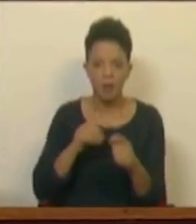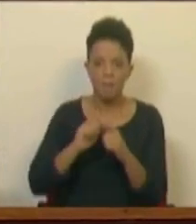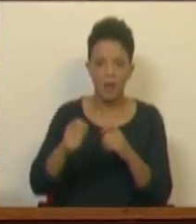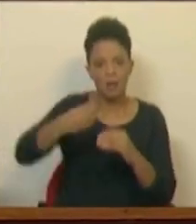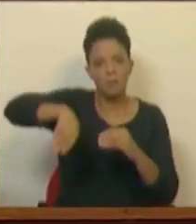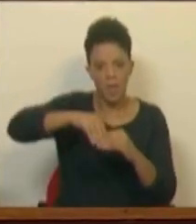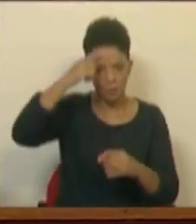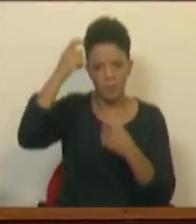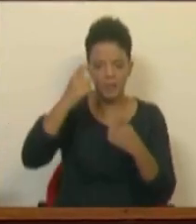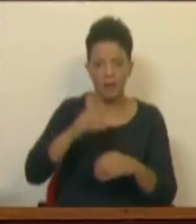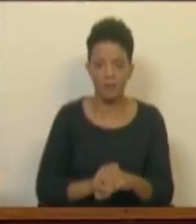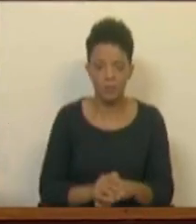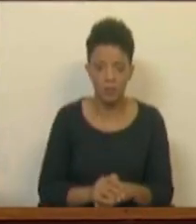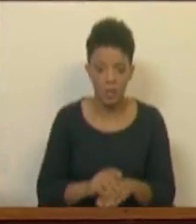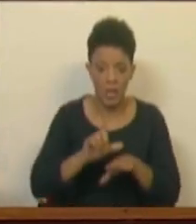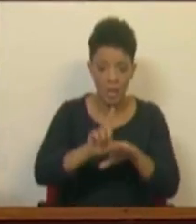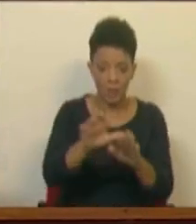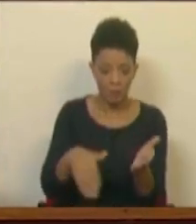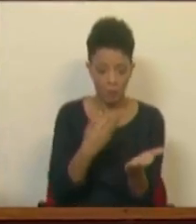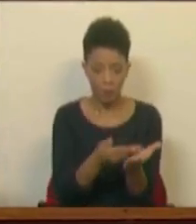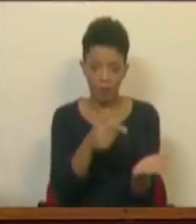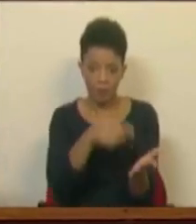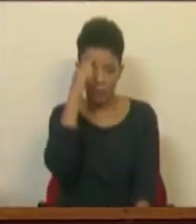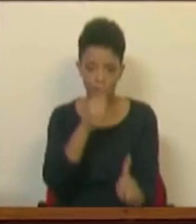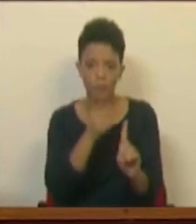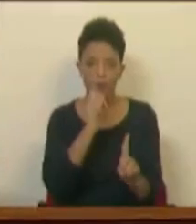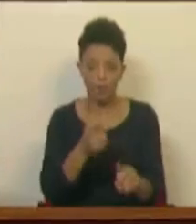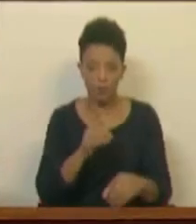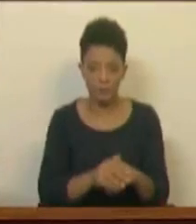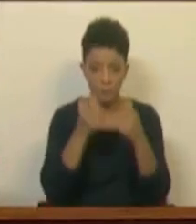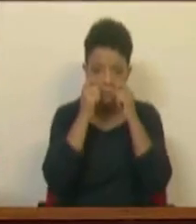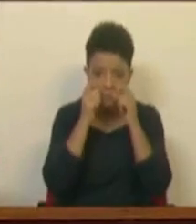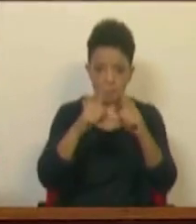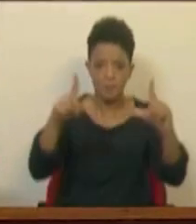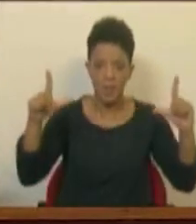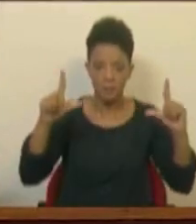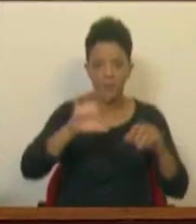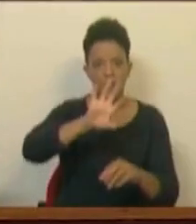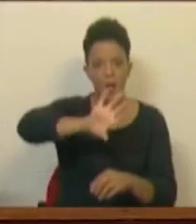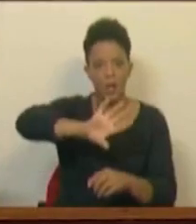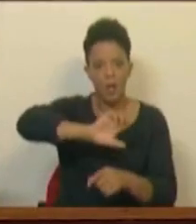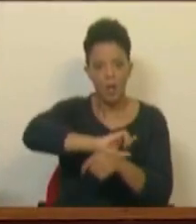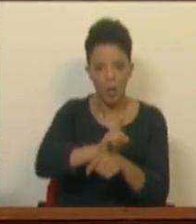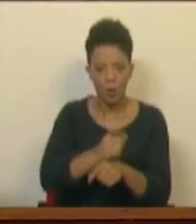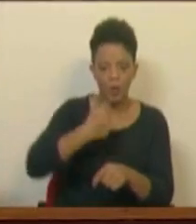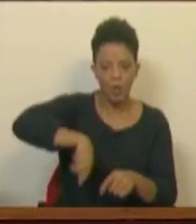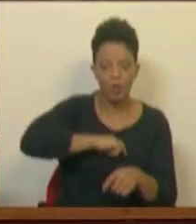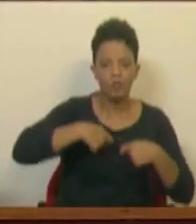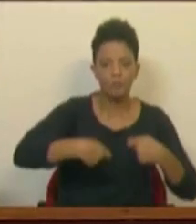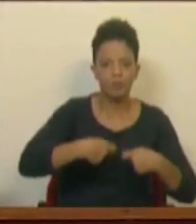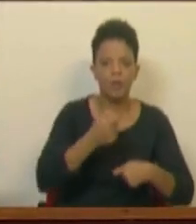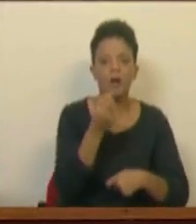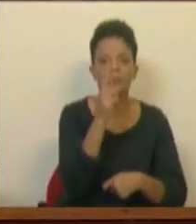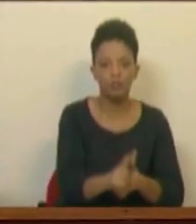aquilo que pensávamos. Uma iniciativa do LIVRE destina-se a que esteja visível desde o início deste processo quanto é que vamos gastar.